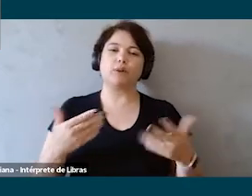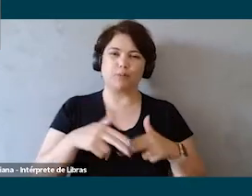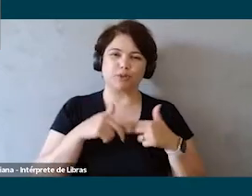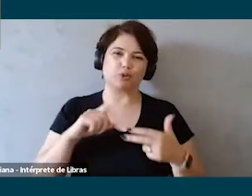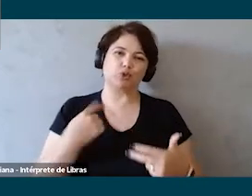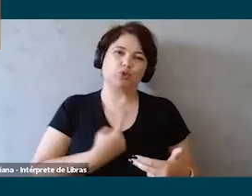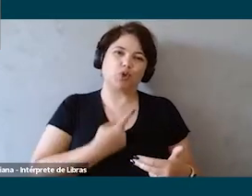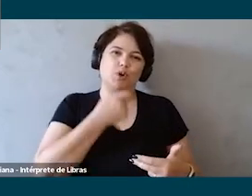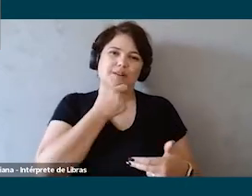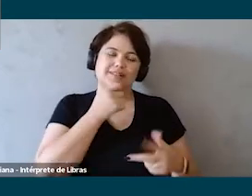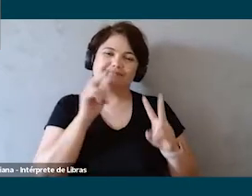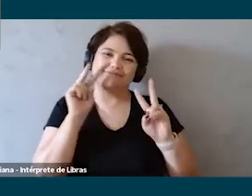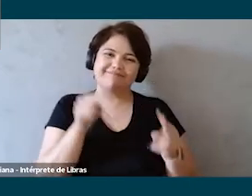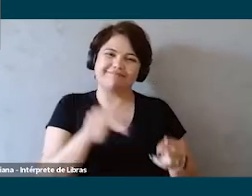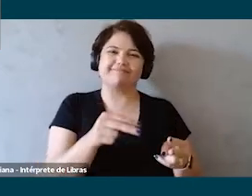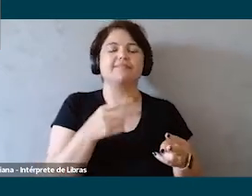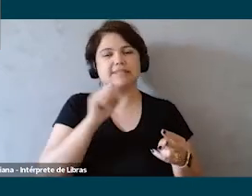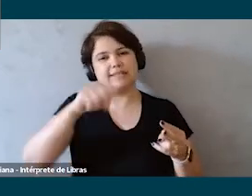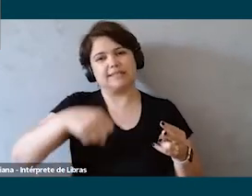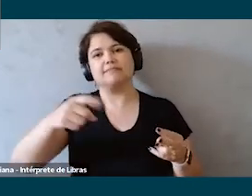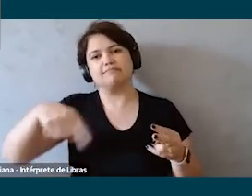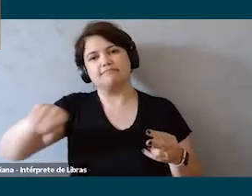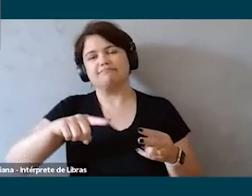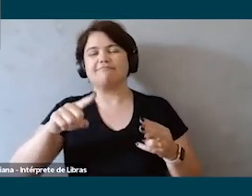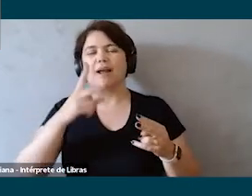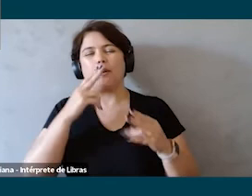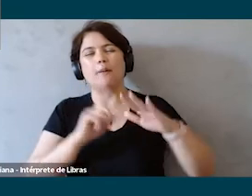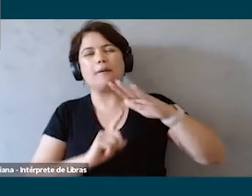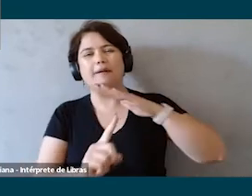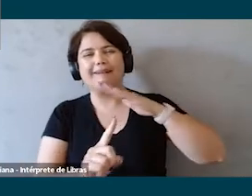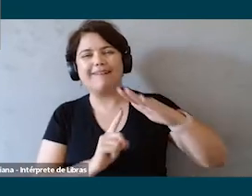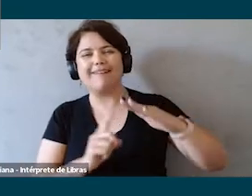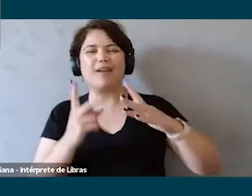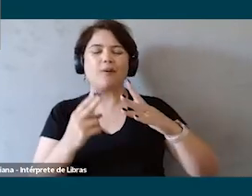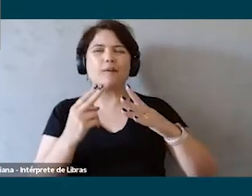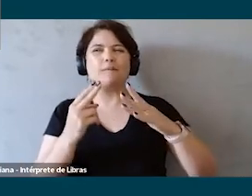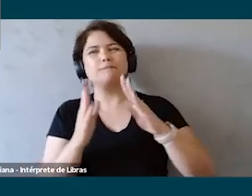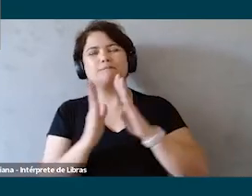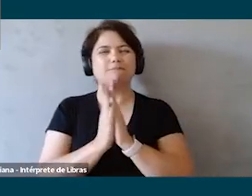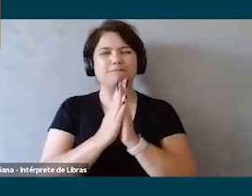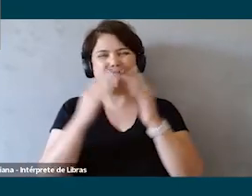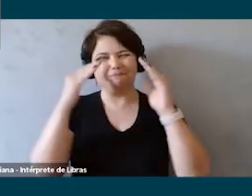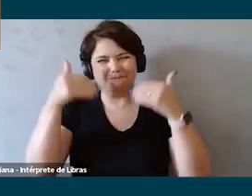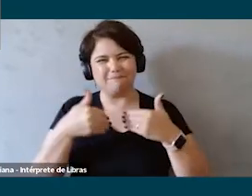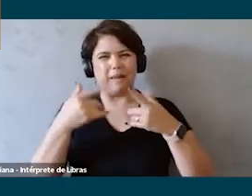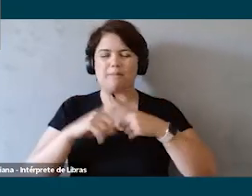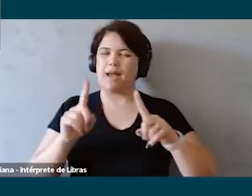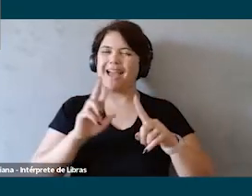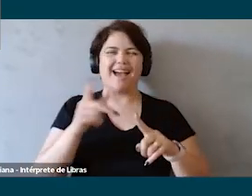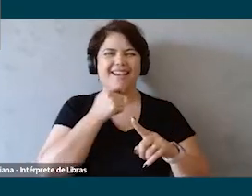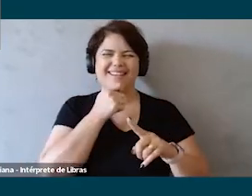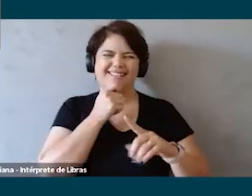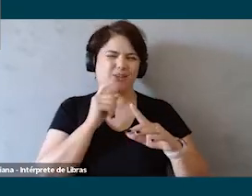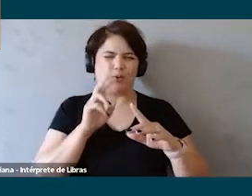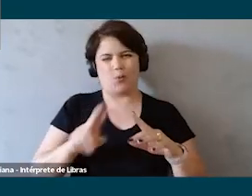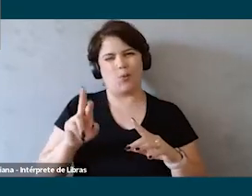por que a gente não estava usando personas e sim essas bonequinhas seriam como personas mas a gente não está trazendo elas dessa